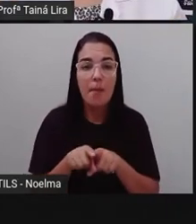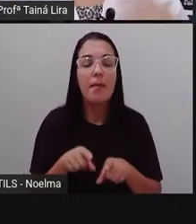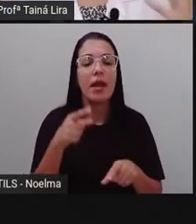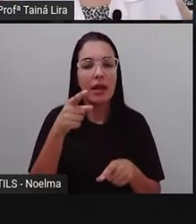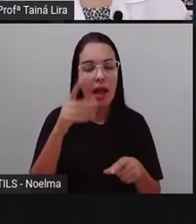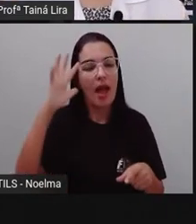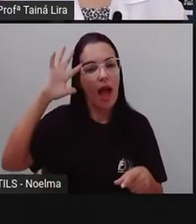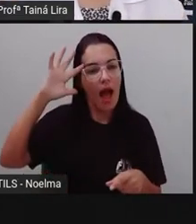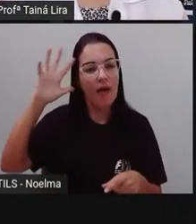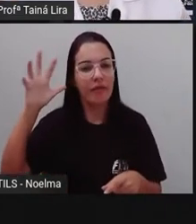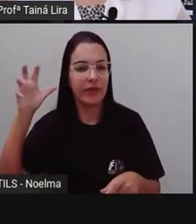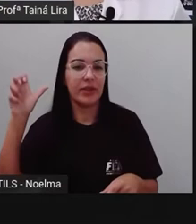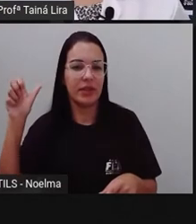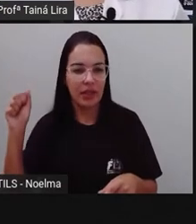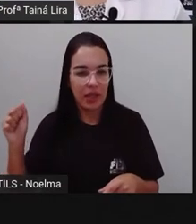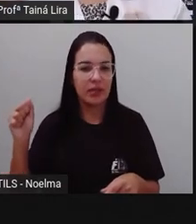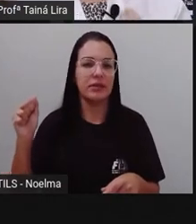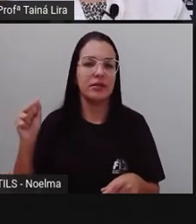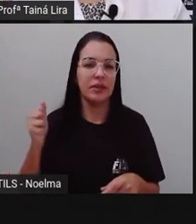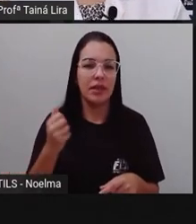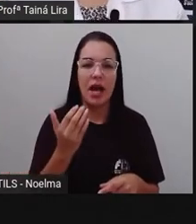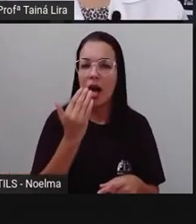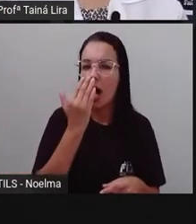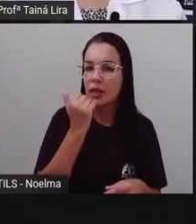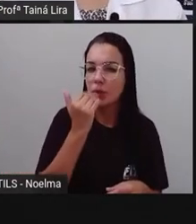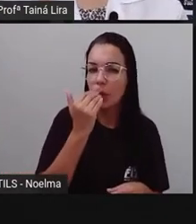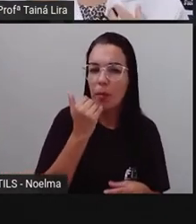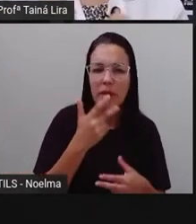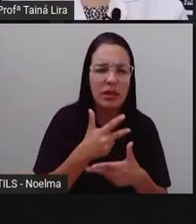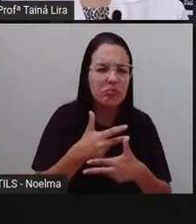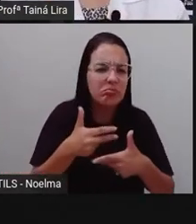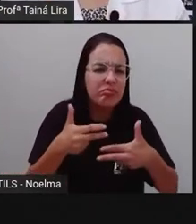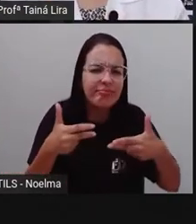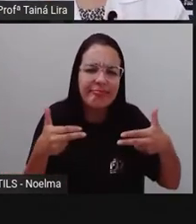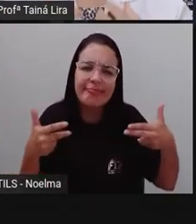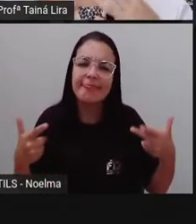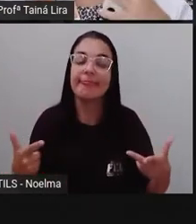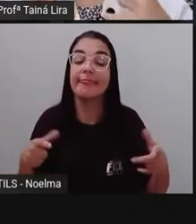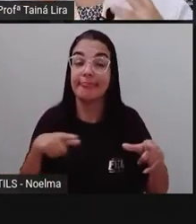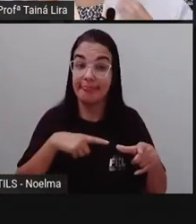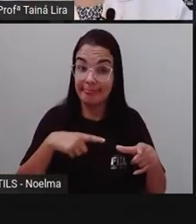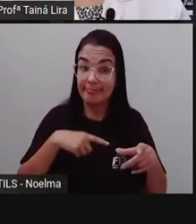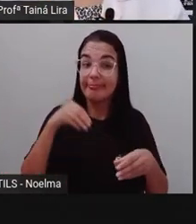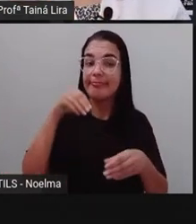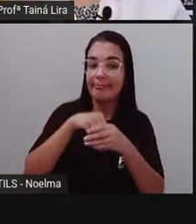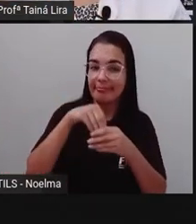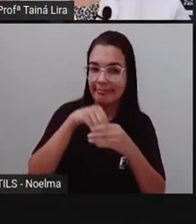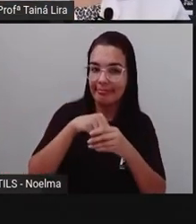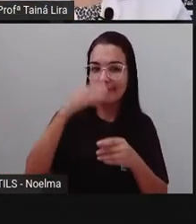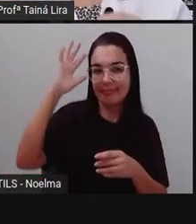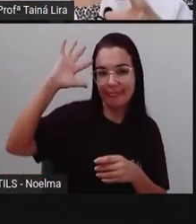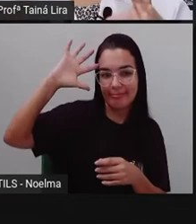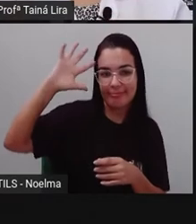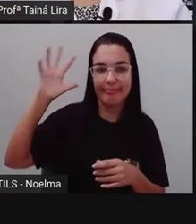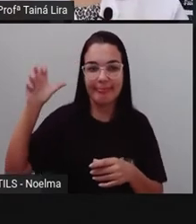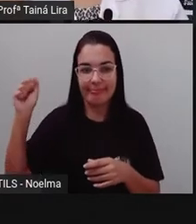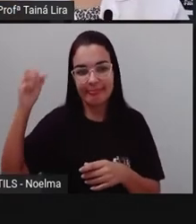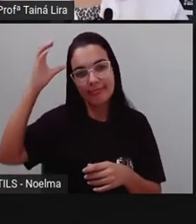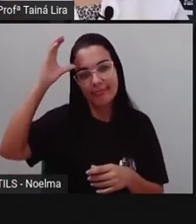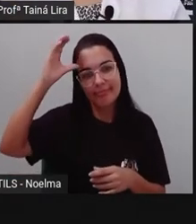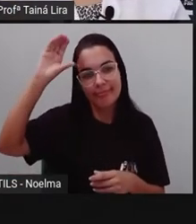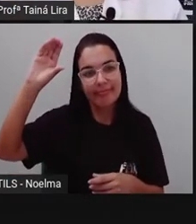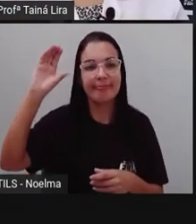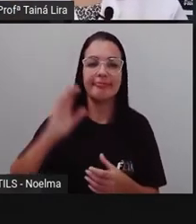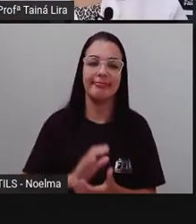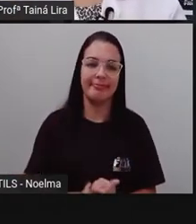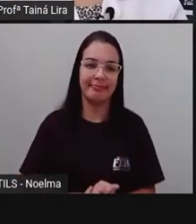africano, vatapá, o caruru, o sarapatel, não é verdade? Então, temos ali também, a Pró já